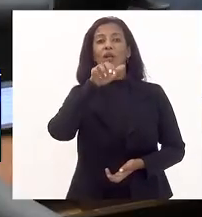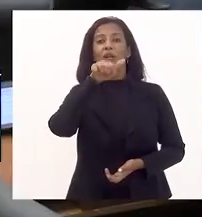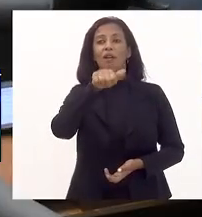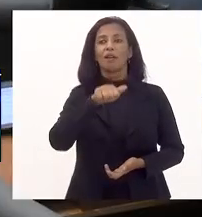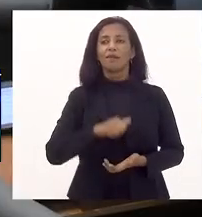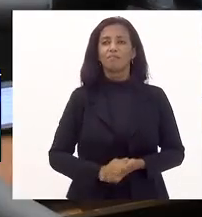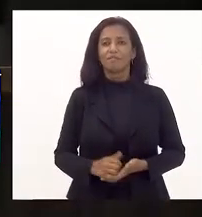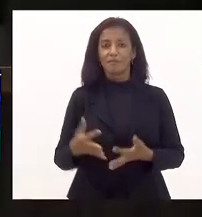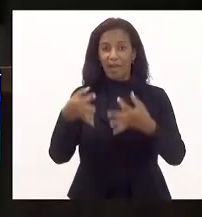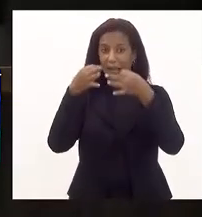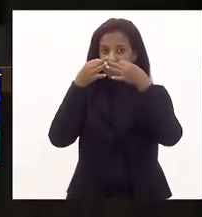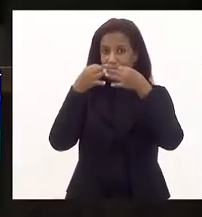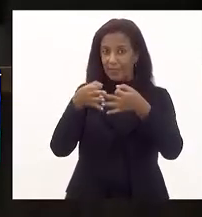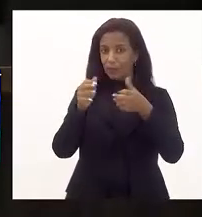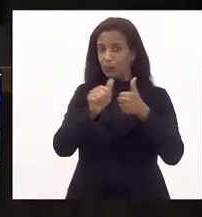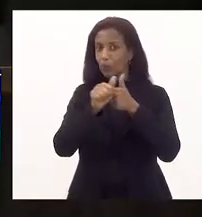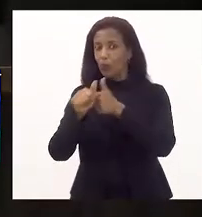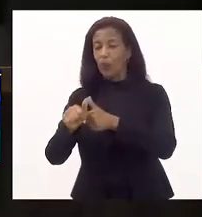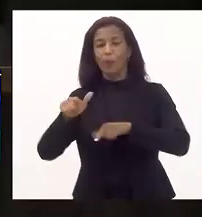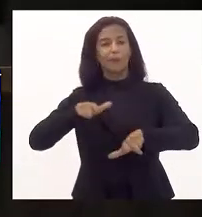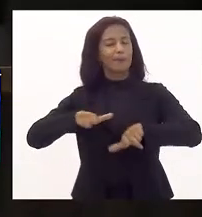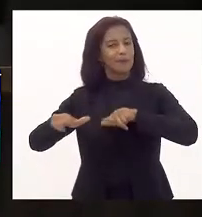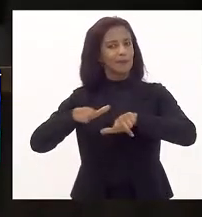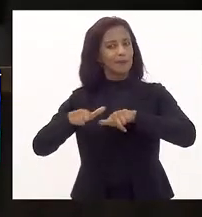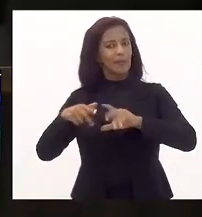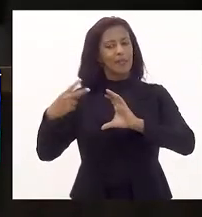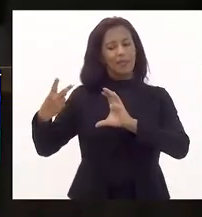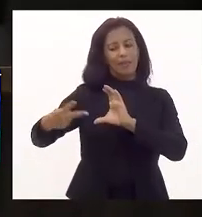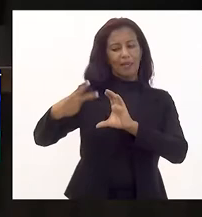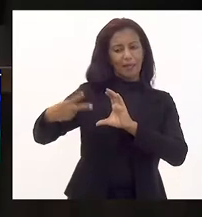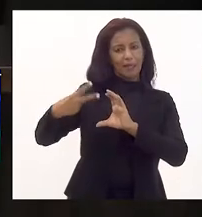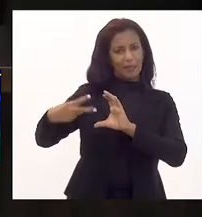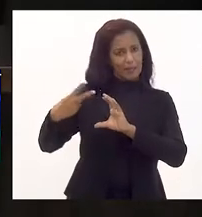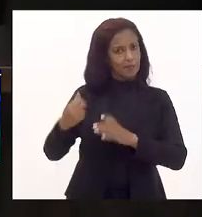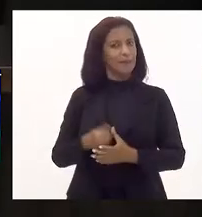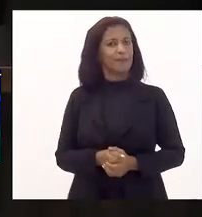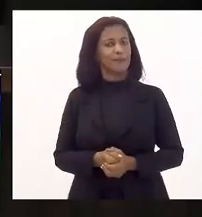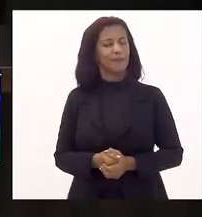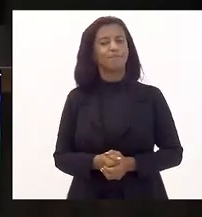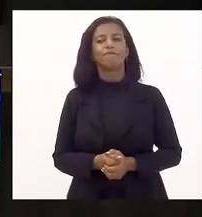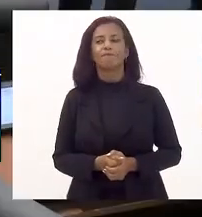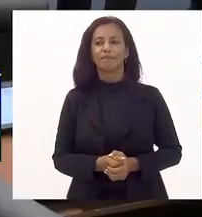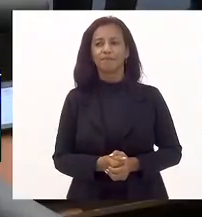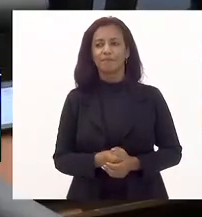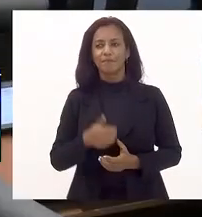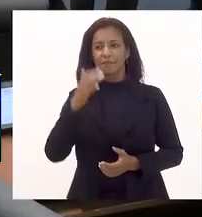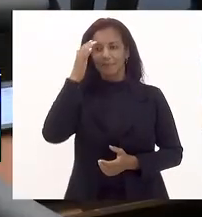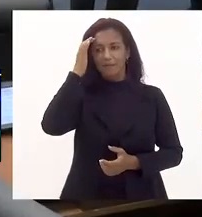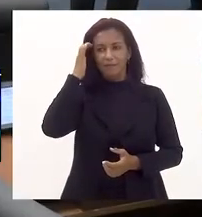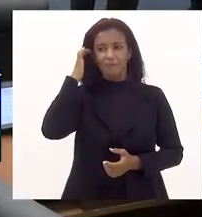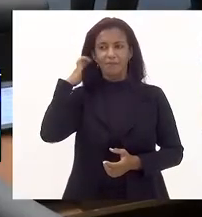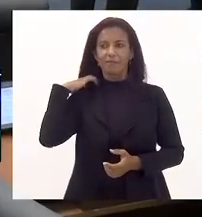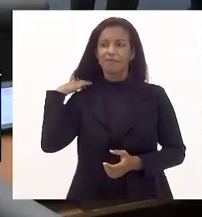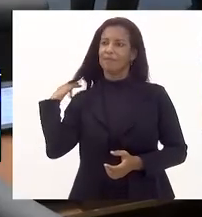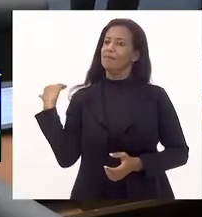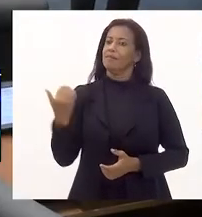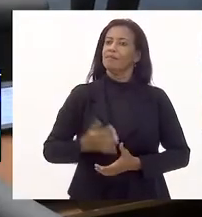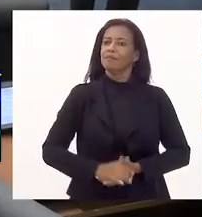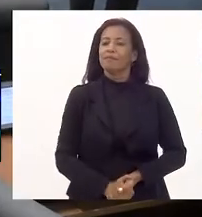que está atento, acompanhando os trabalhos da Câmara do município do Rio de Janeiro. Deputado Rodrigo Amorim.